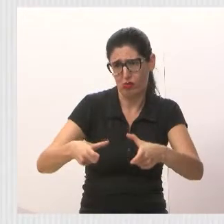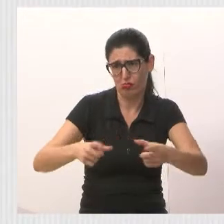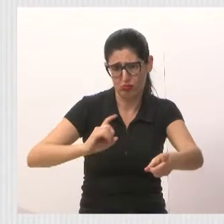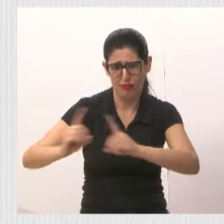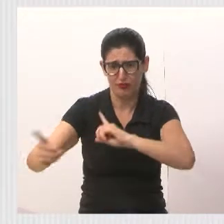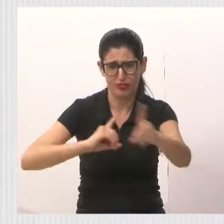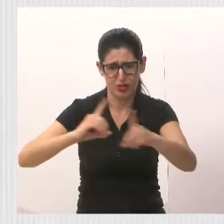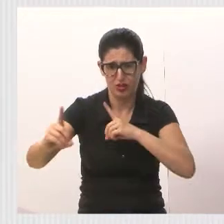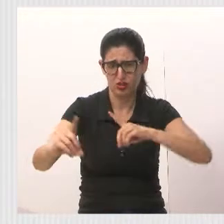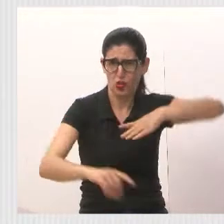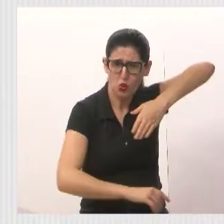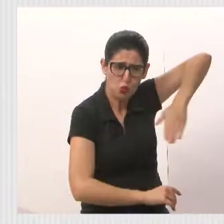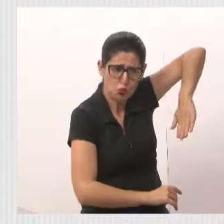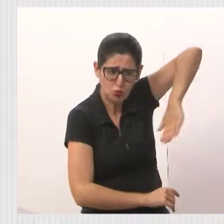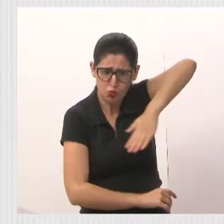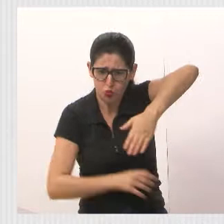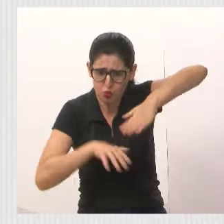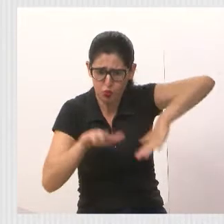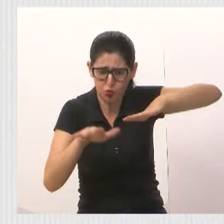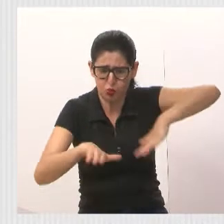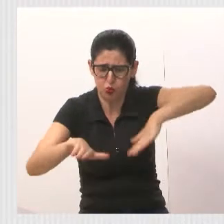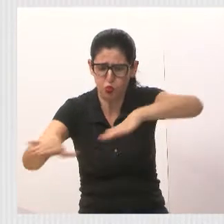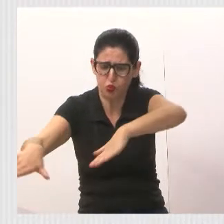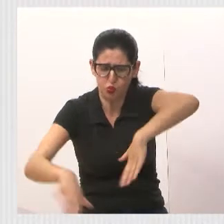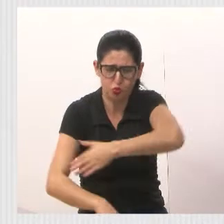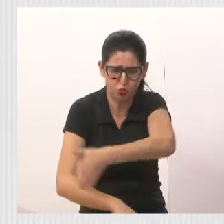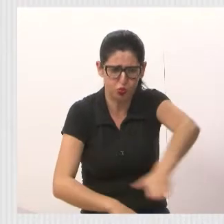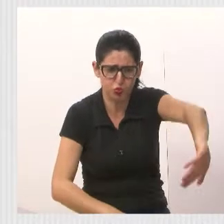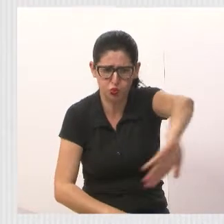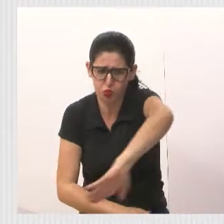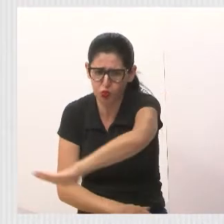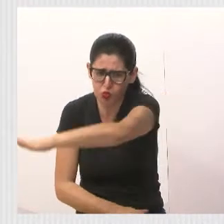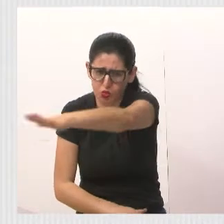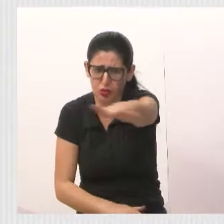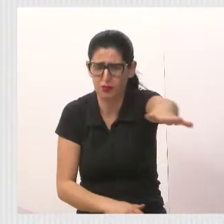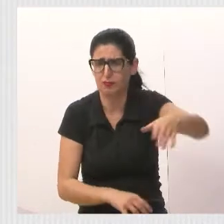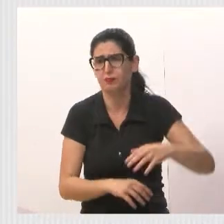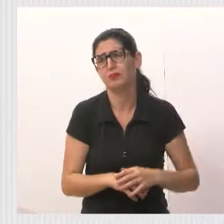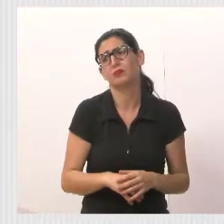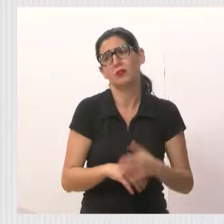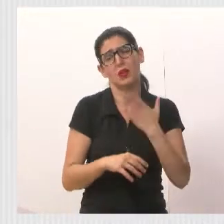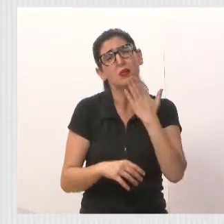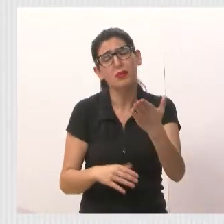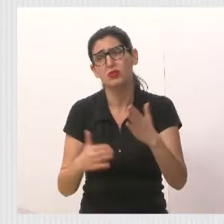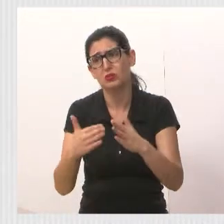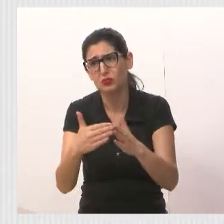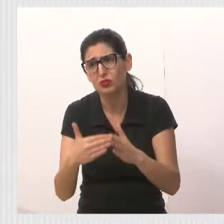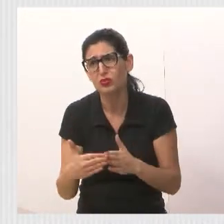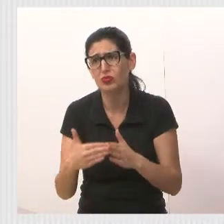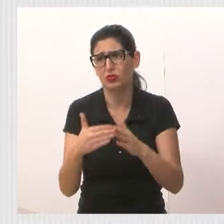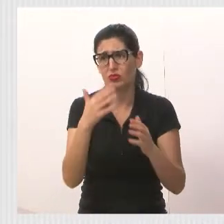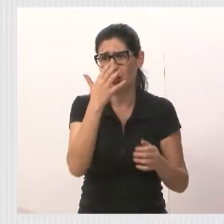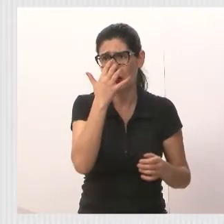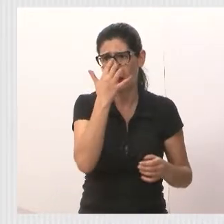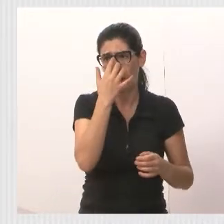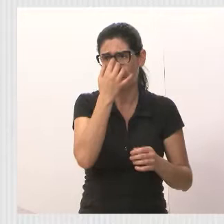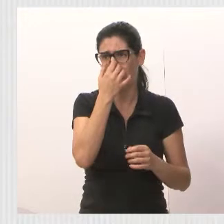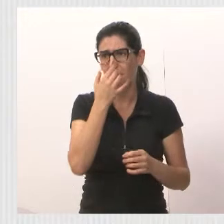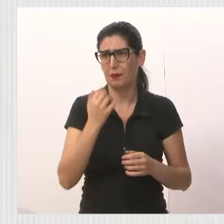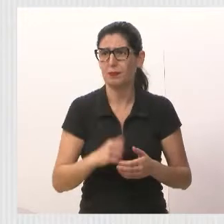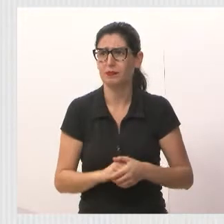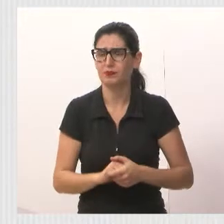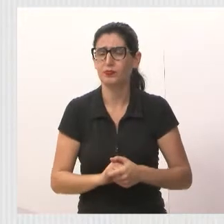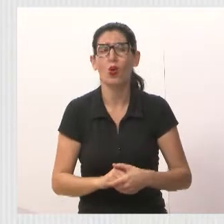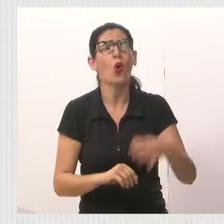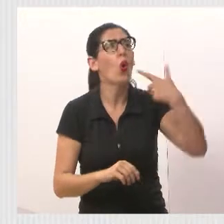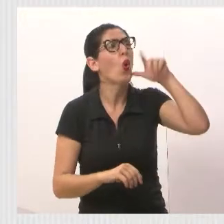dá, com esse tempo de seca, sofrer tanto com tanta poeira. Então, reivindicação solicitada. Ficaram de colocar isso